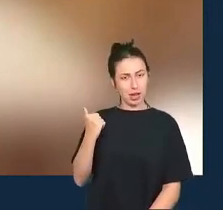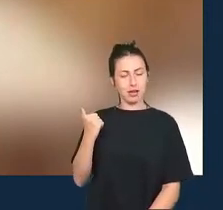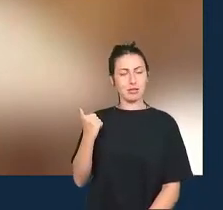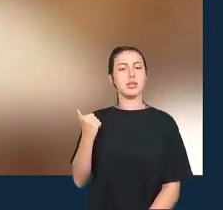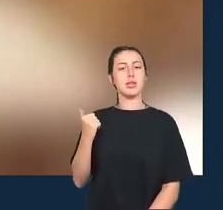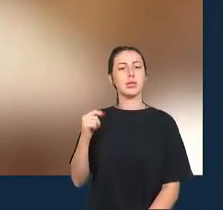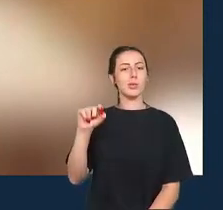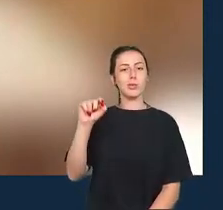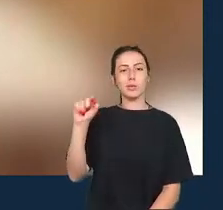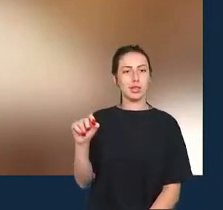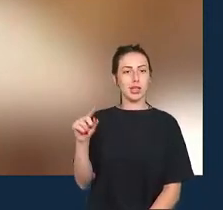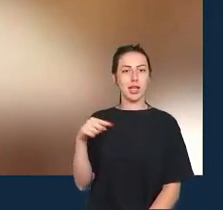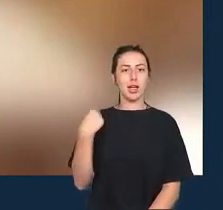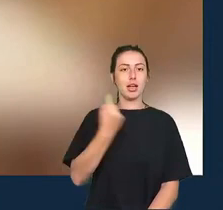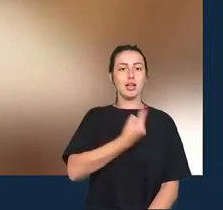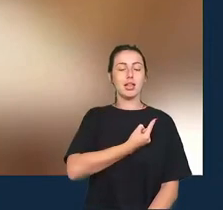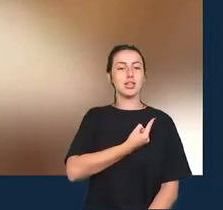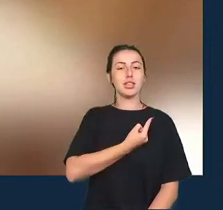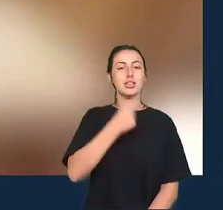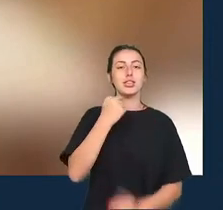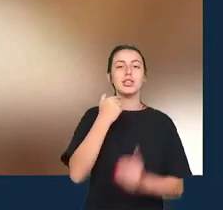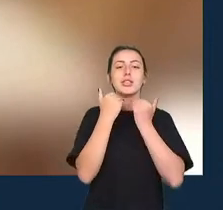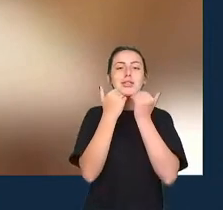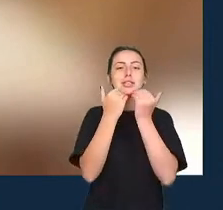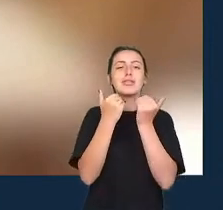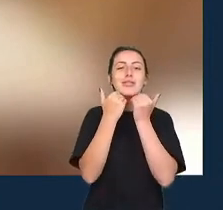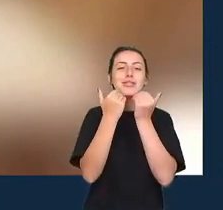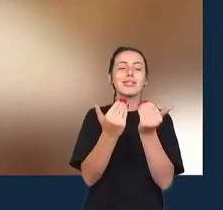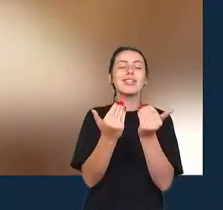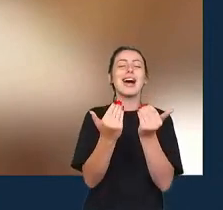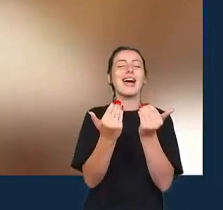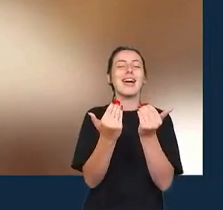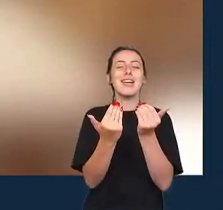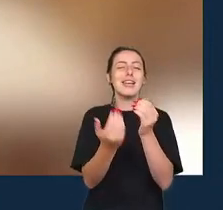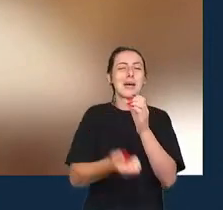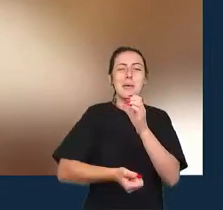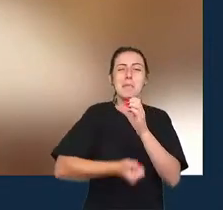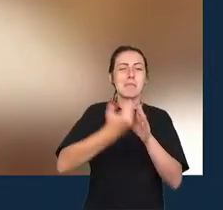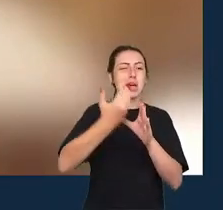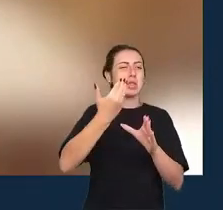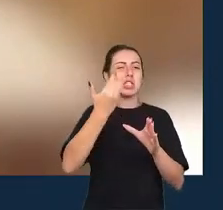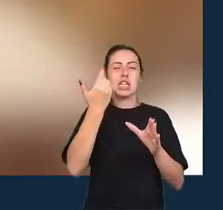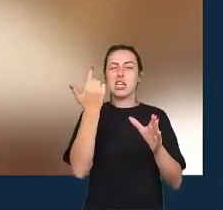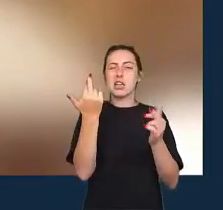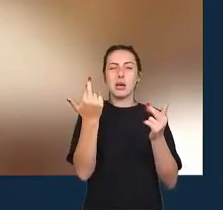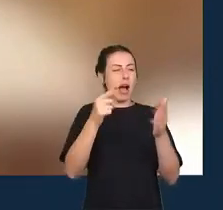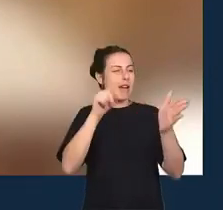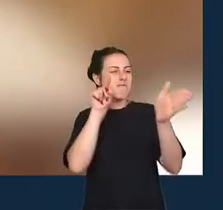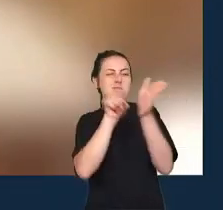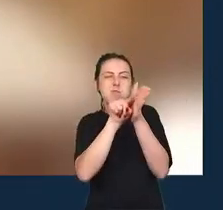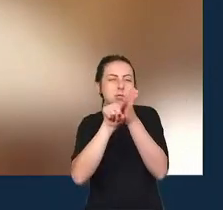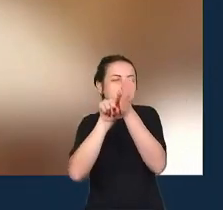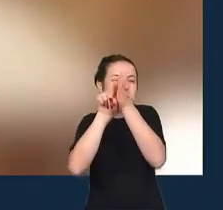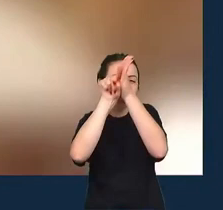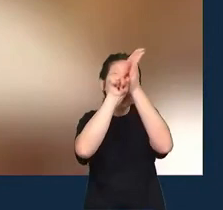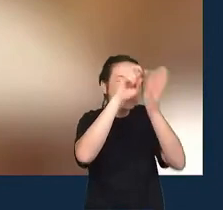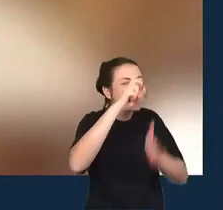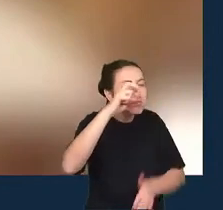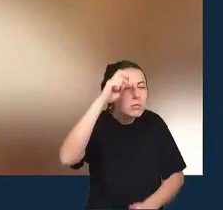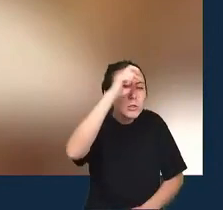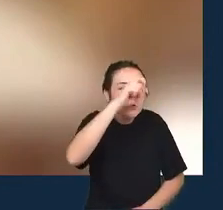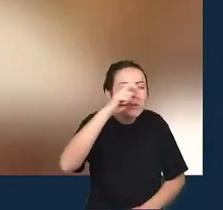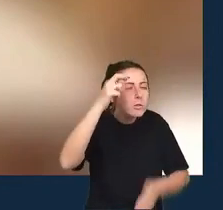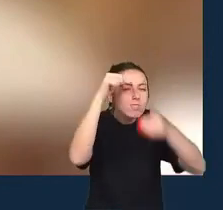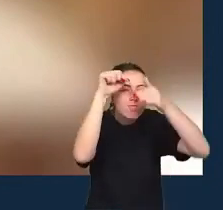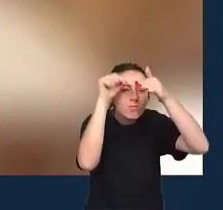a gente não tem capacidade de lançar enormes investigações com jornalismo de dados mas como a gente consegue